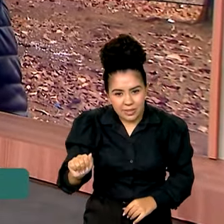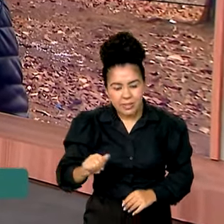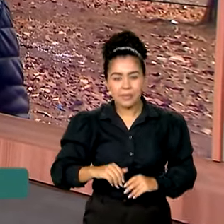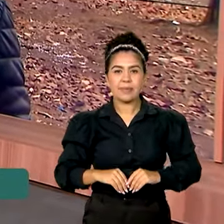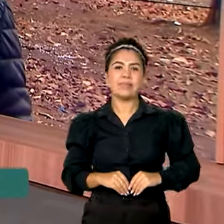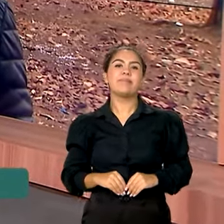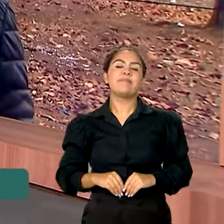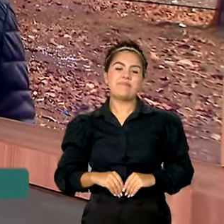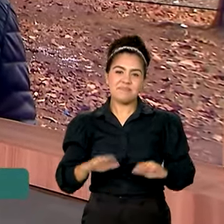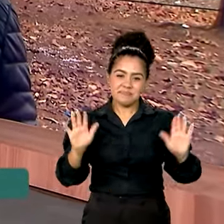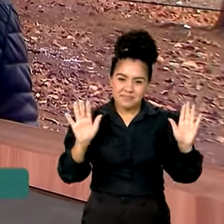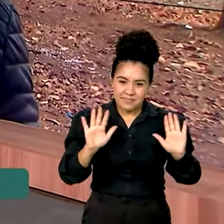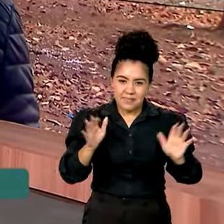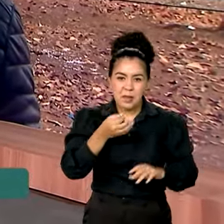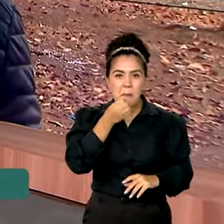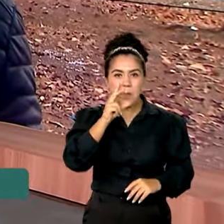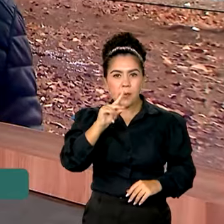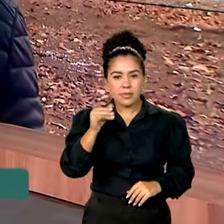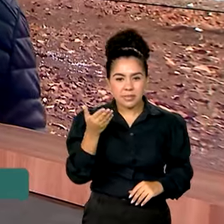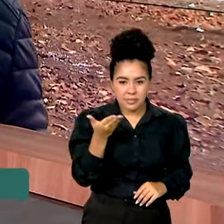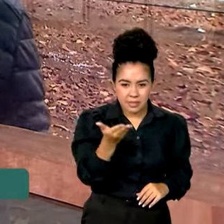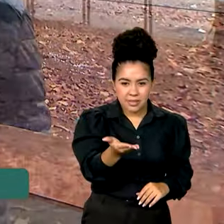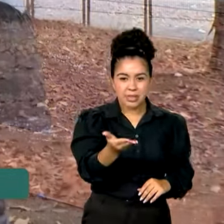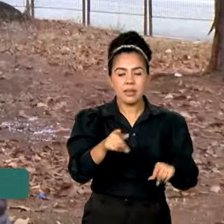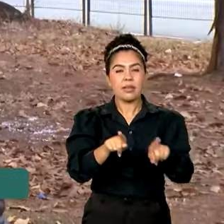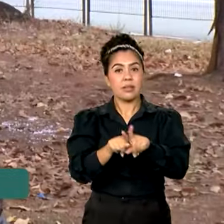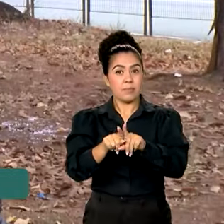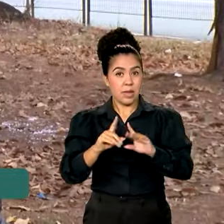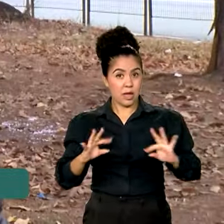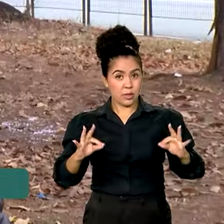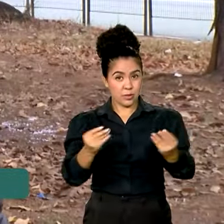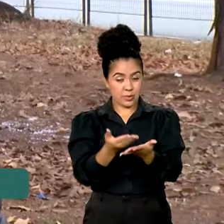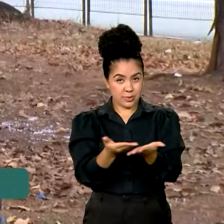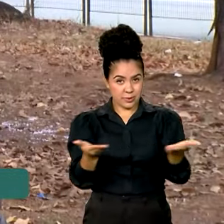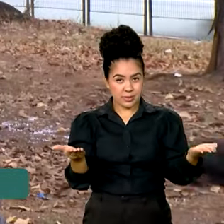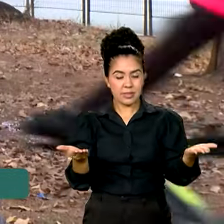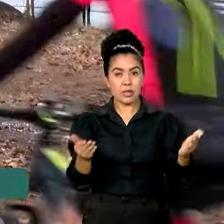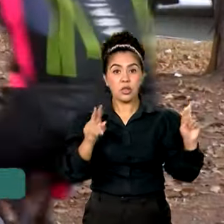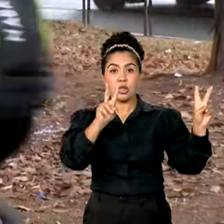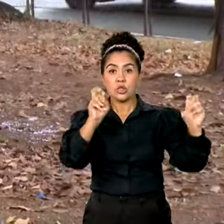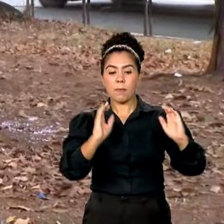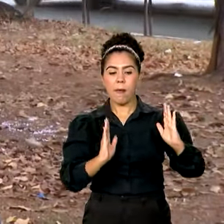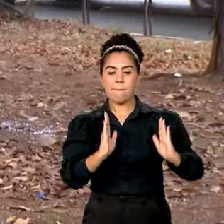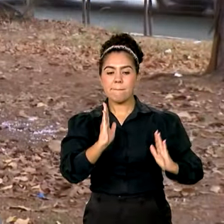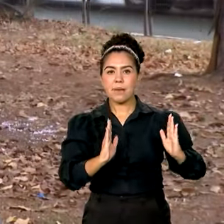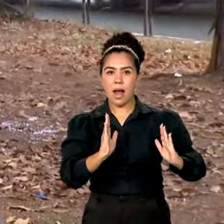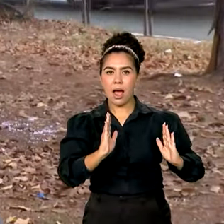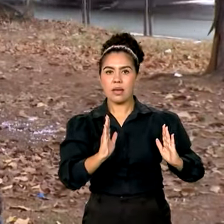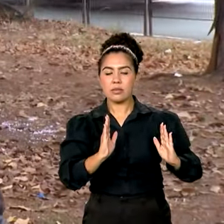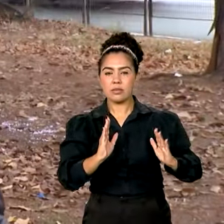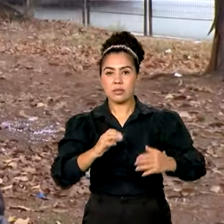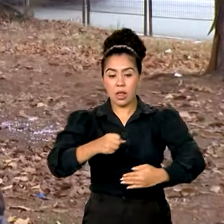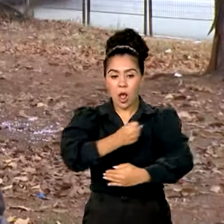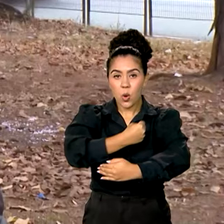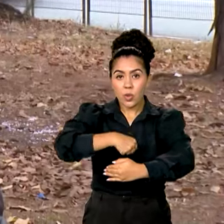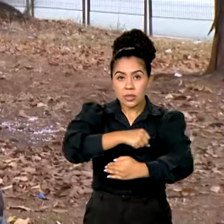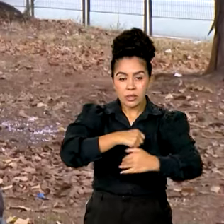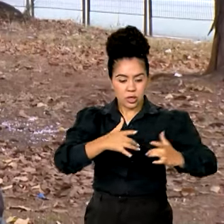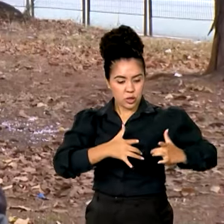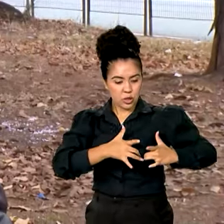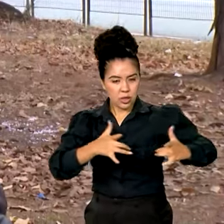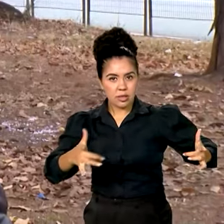Oi, Vanessa. Bom dia a você. Bom dia a todos. Olha, o prazo para as Cozinhas Solidárias apresentarem as